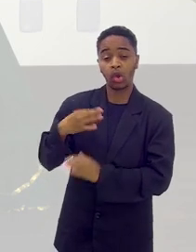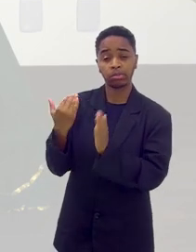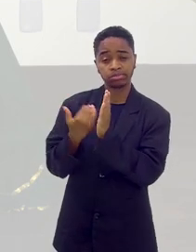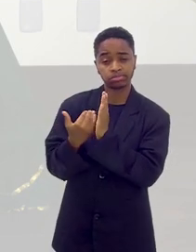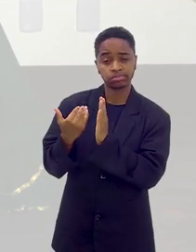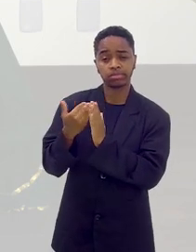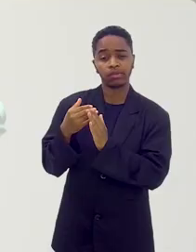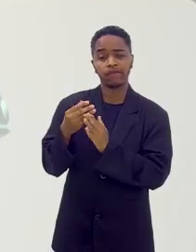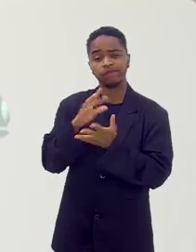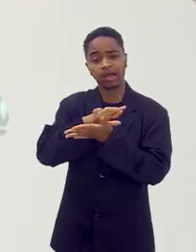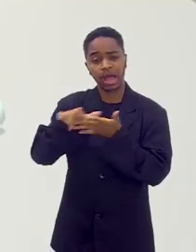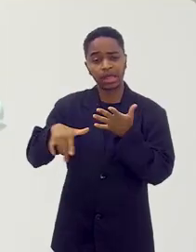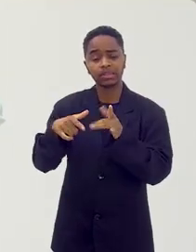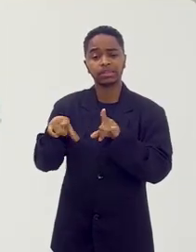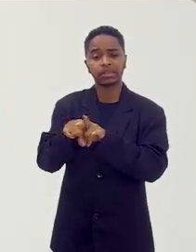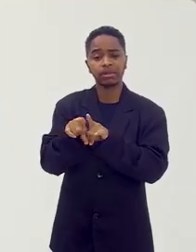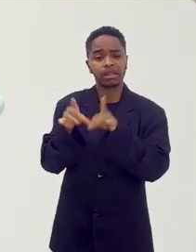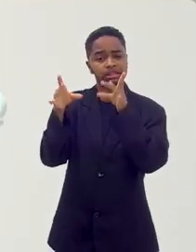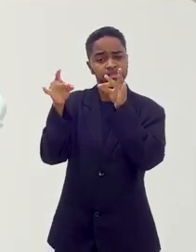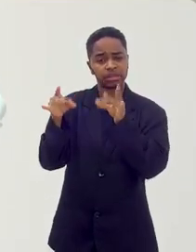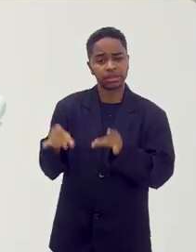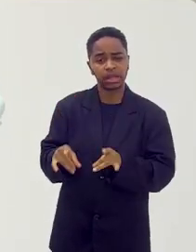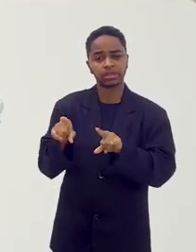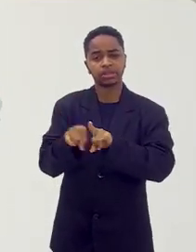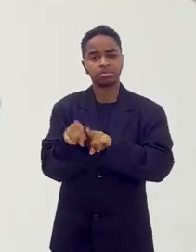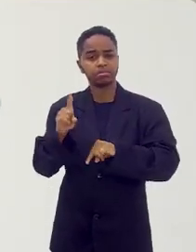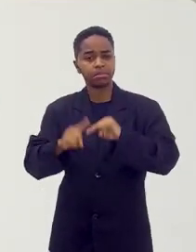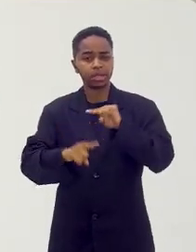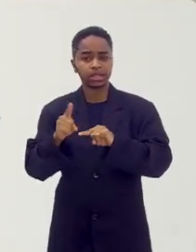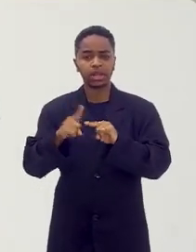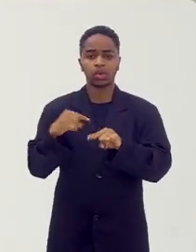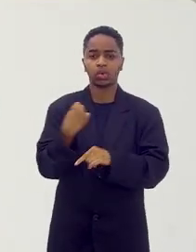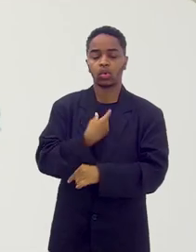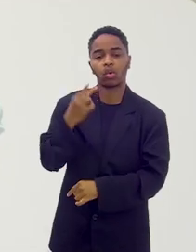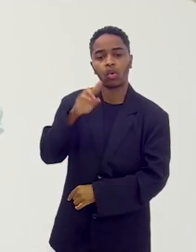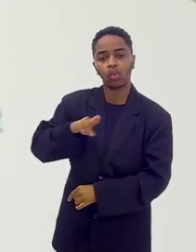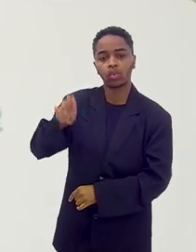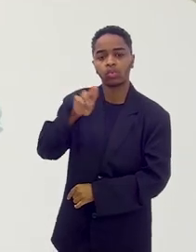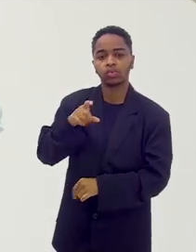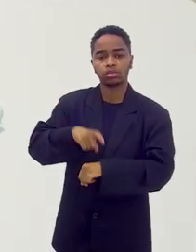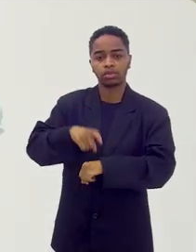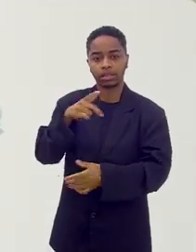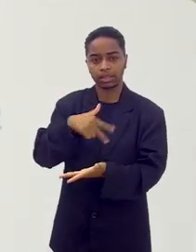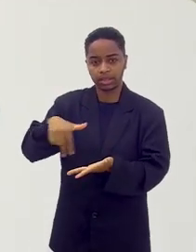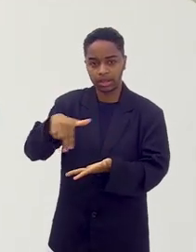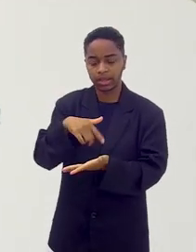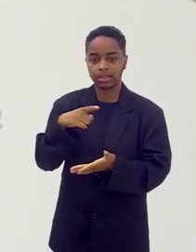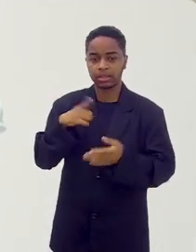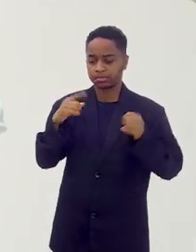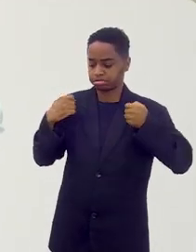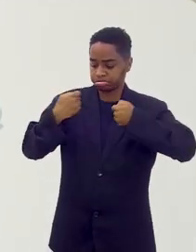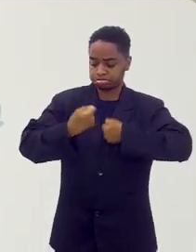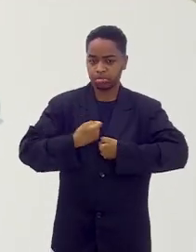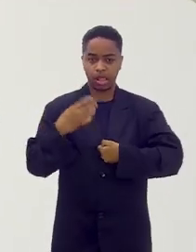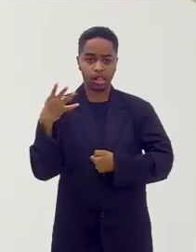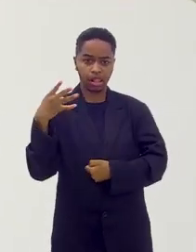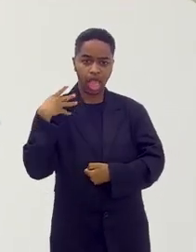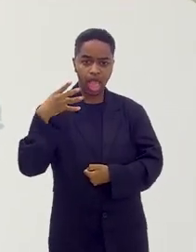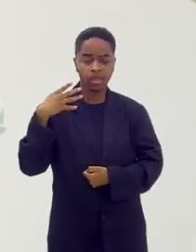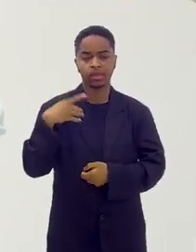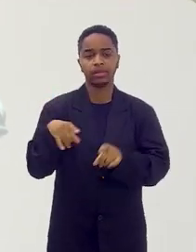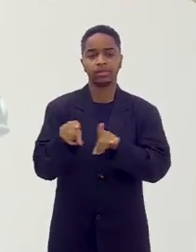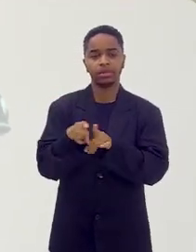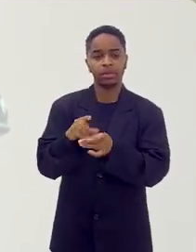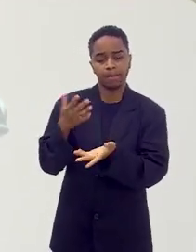roupa, muitos detalhes, muitos objetos cênicos também, que a gente utiliza nas nossas danças. Chale, leque,